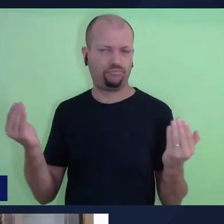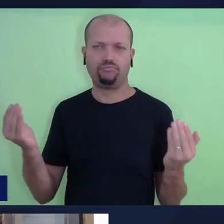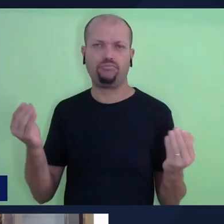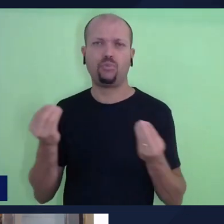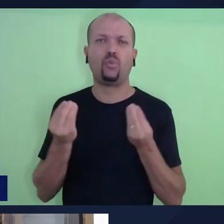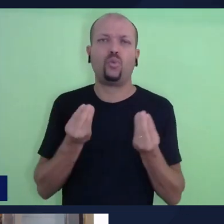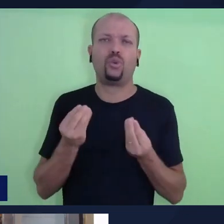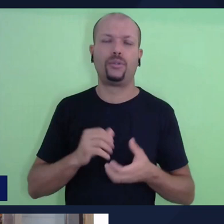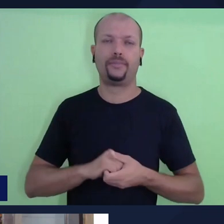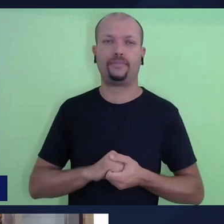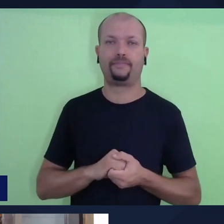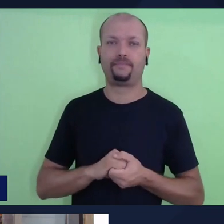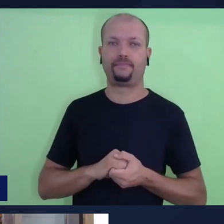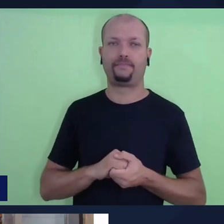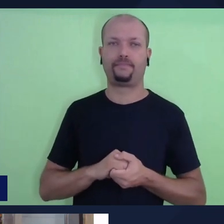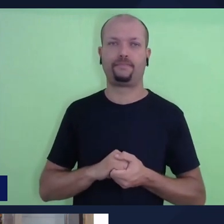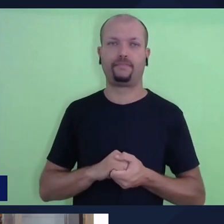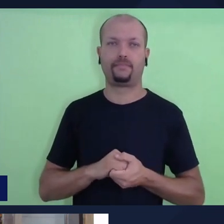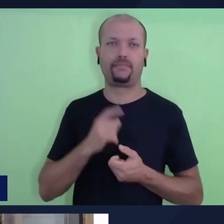Seu áudio.